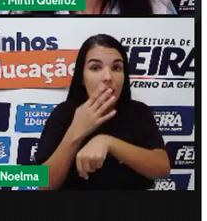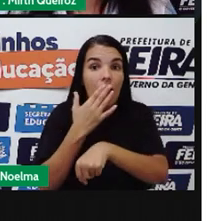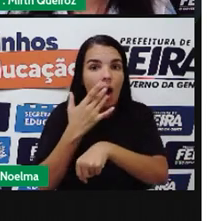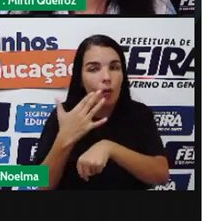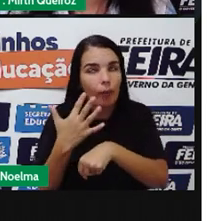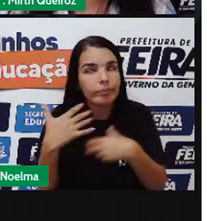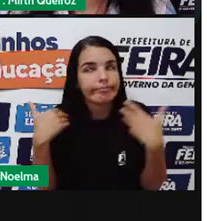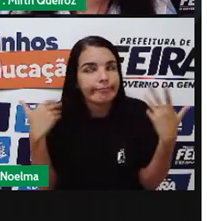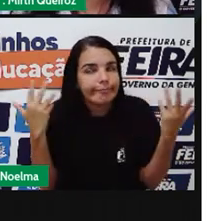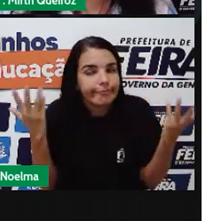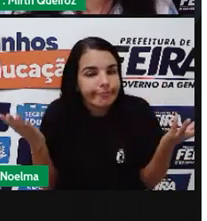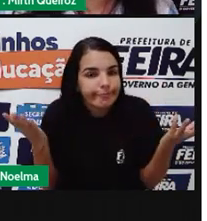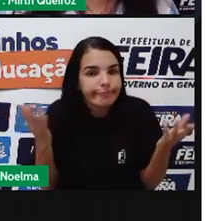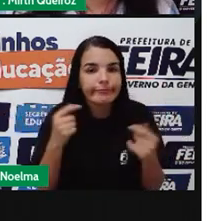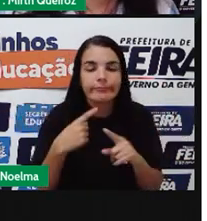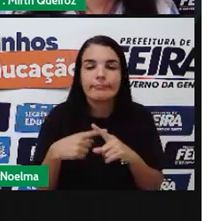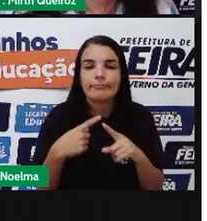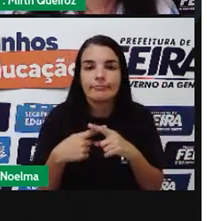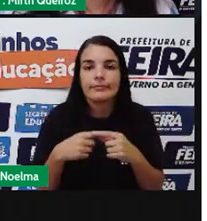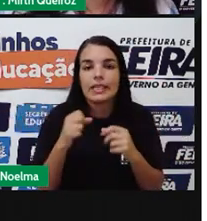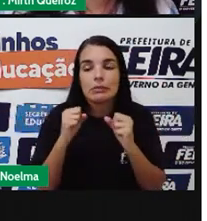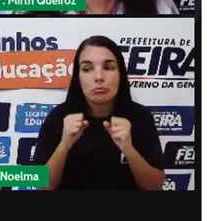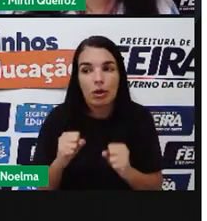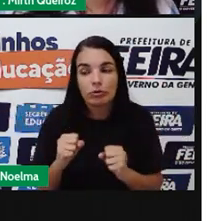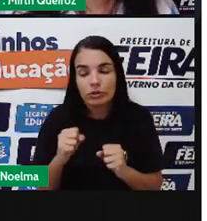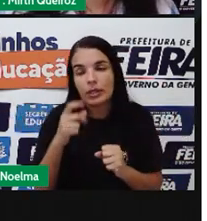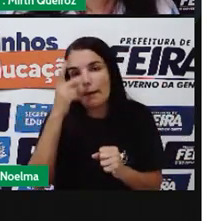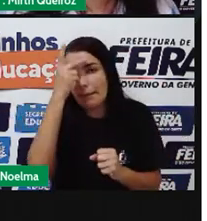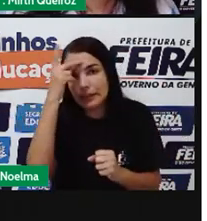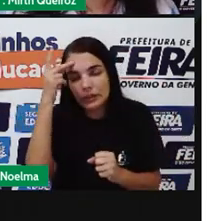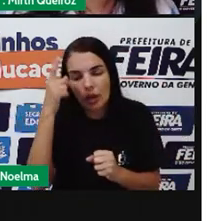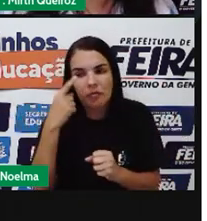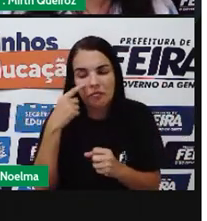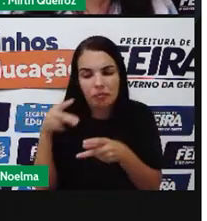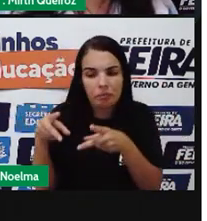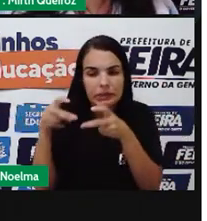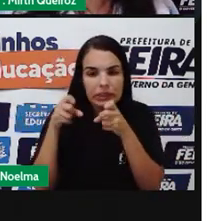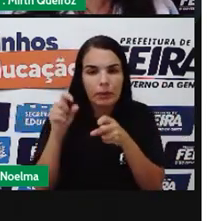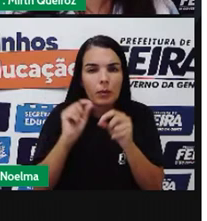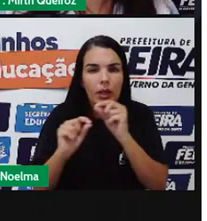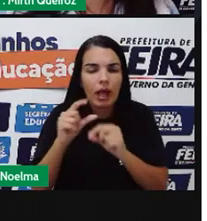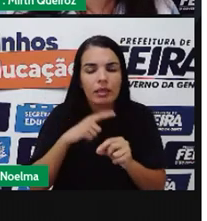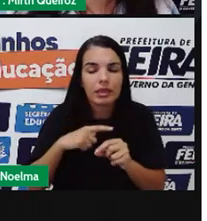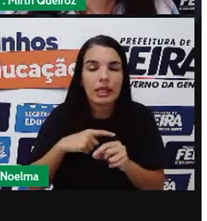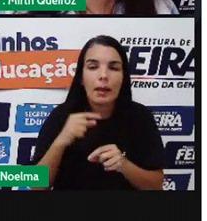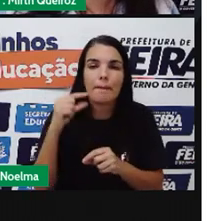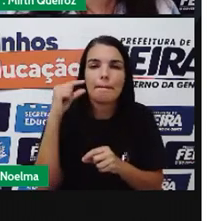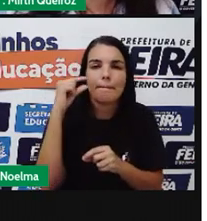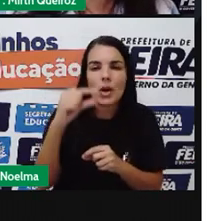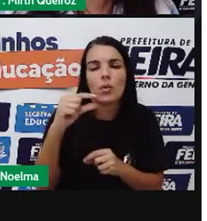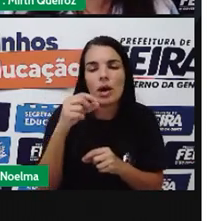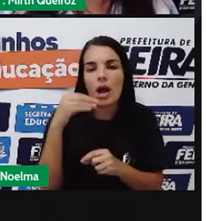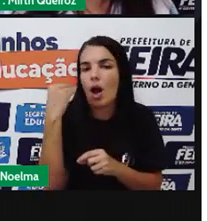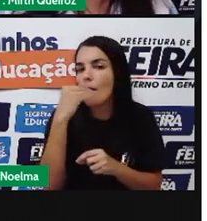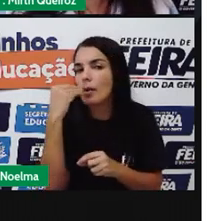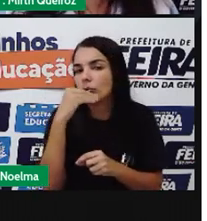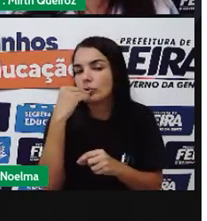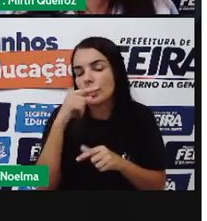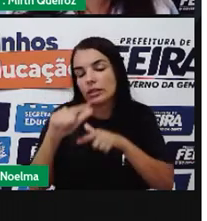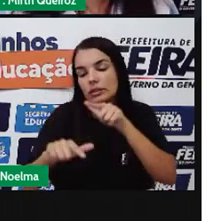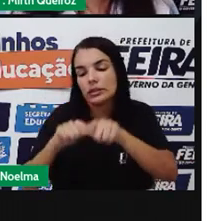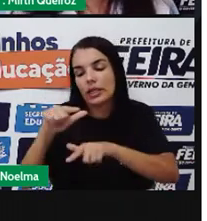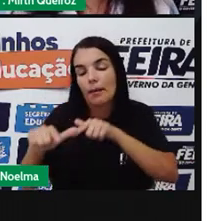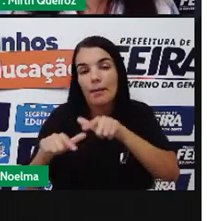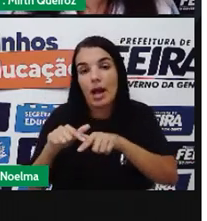ir tão longe Em relação à cultura As pessoas pessoas Podem ter Menos oportunidade Em relação A